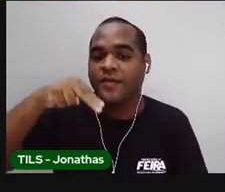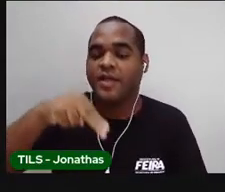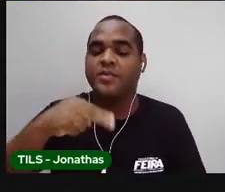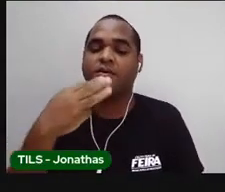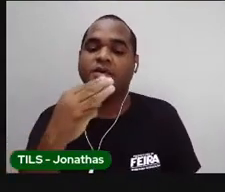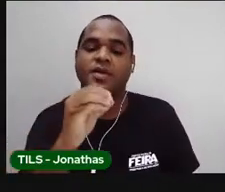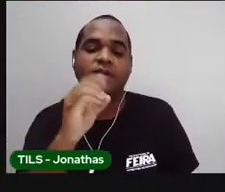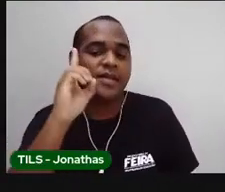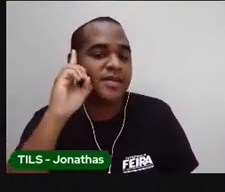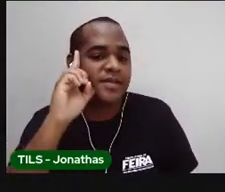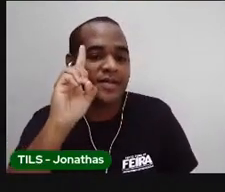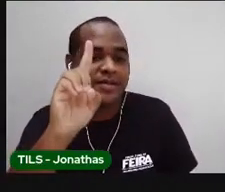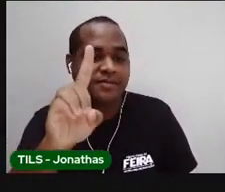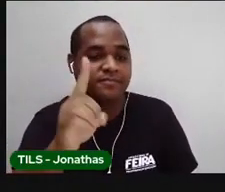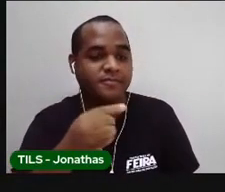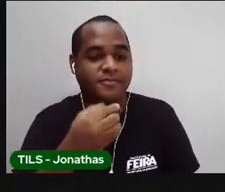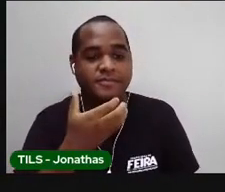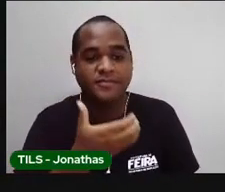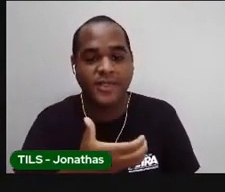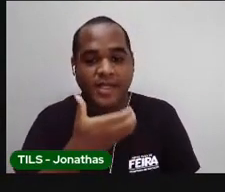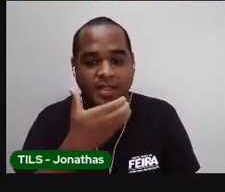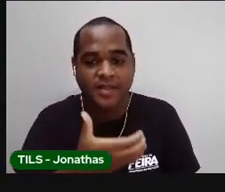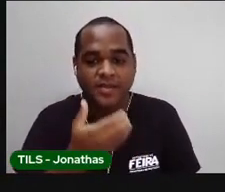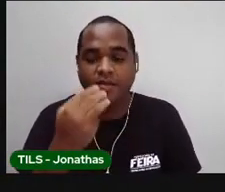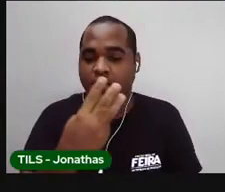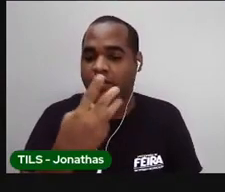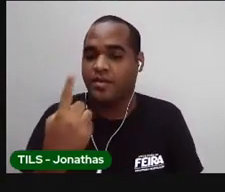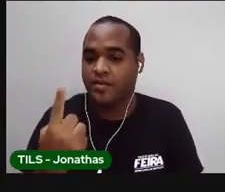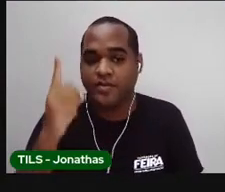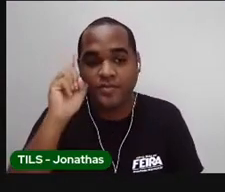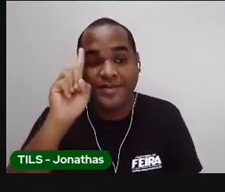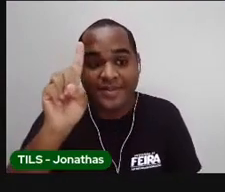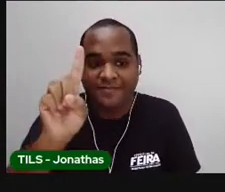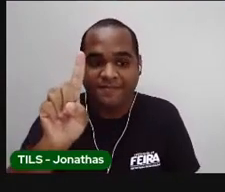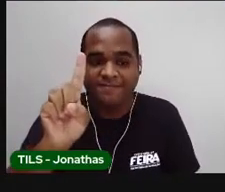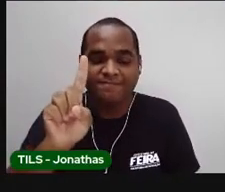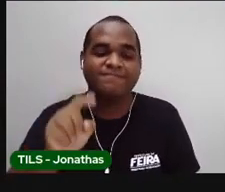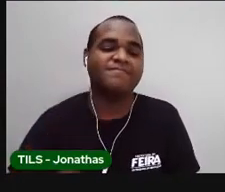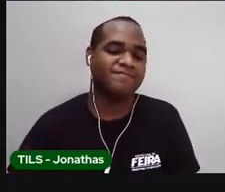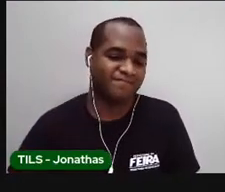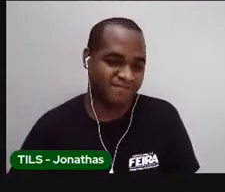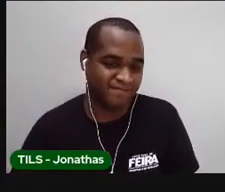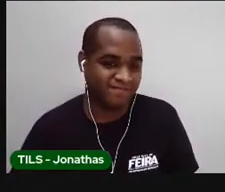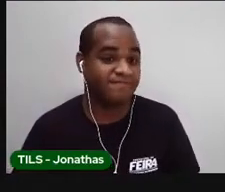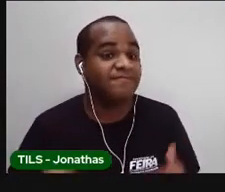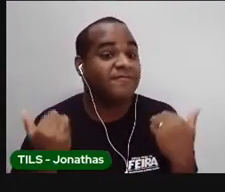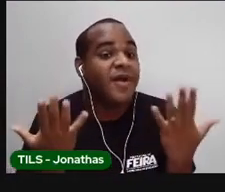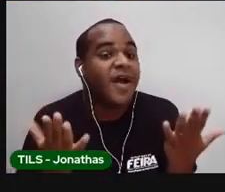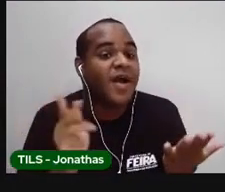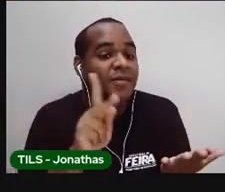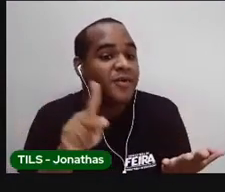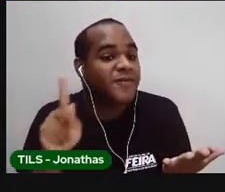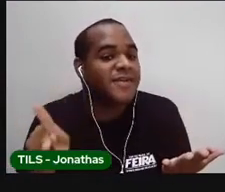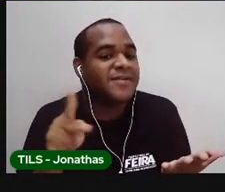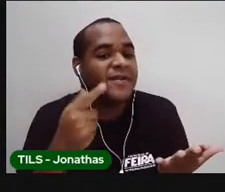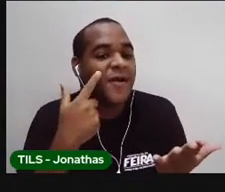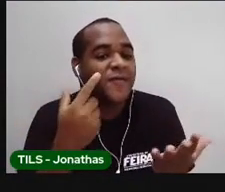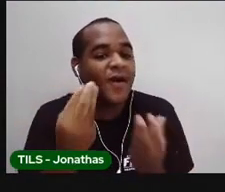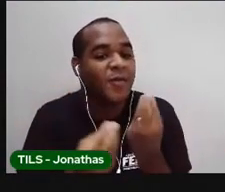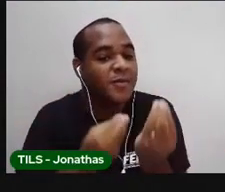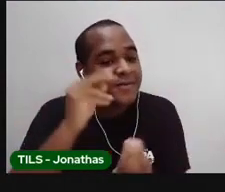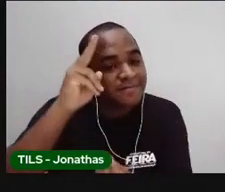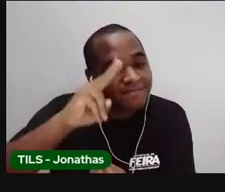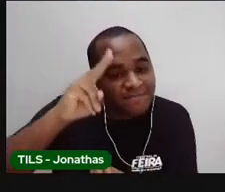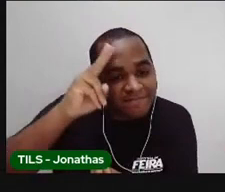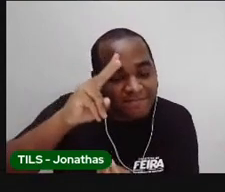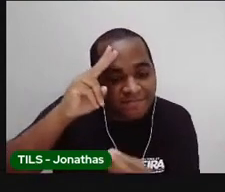Novembro, 30 dias. E dezembro, 31 dias. Ó, Pral, e se eu não me lembrar